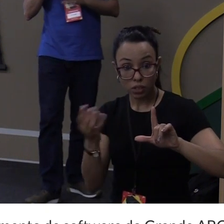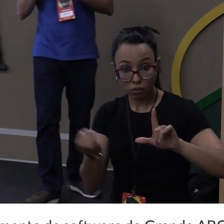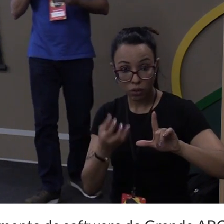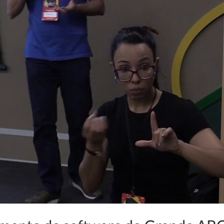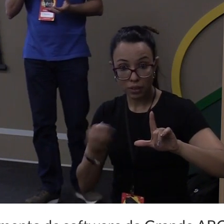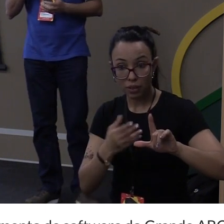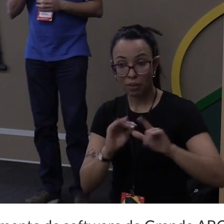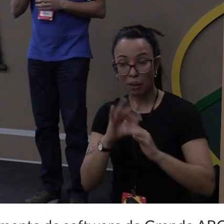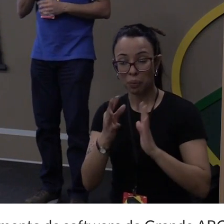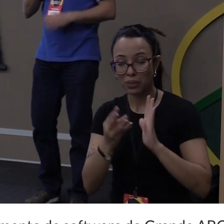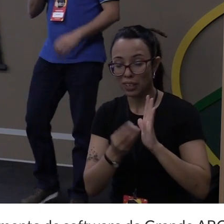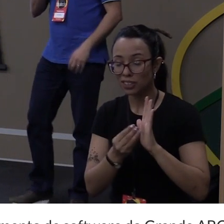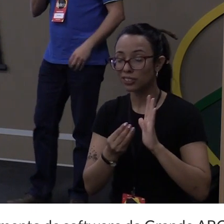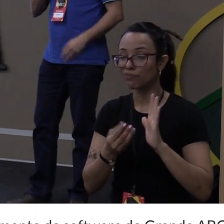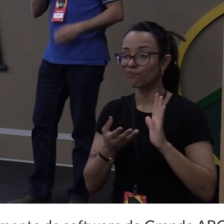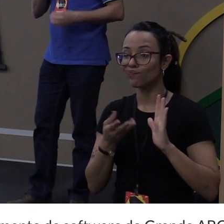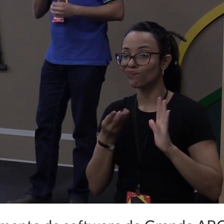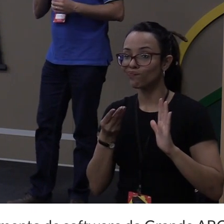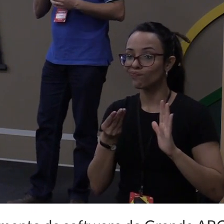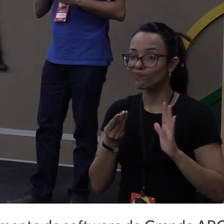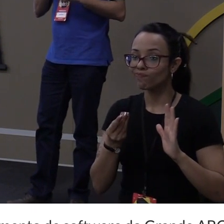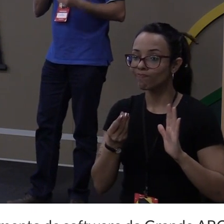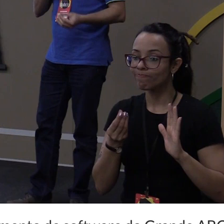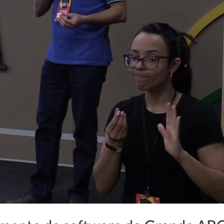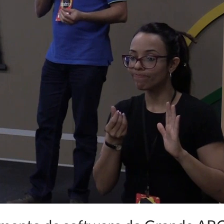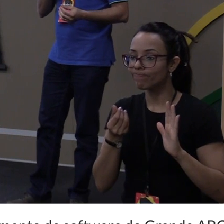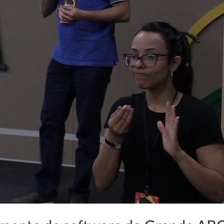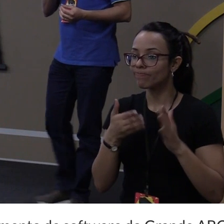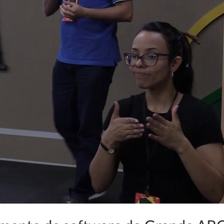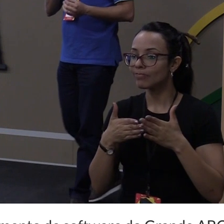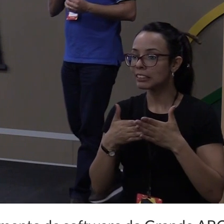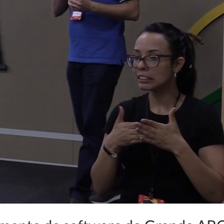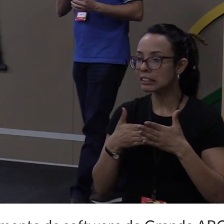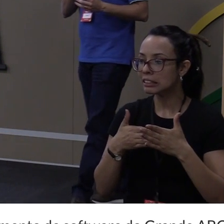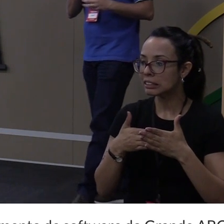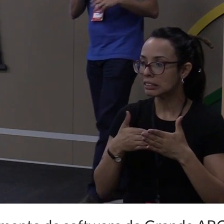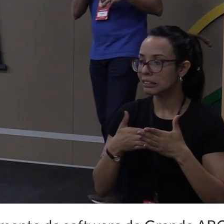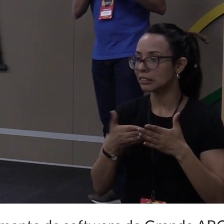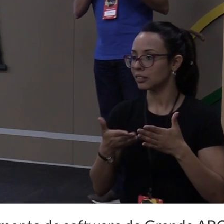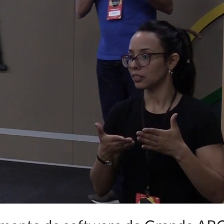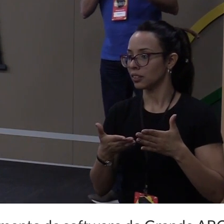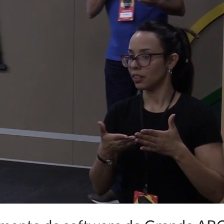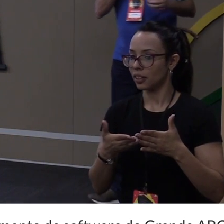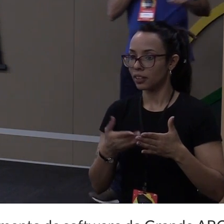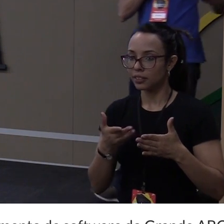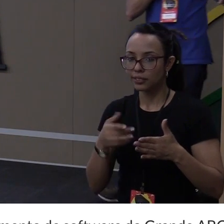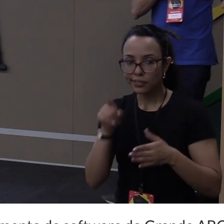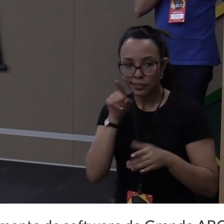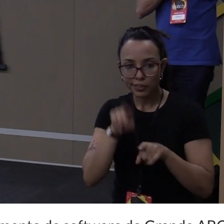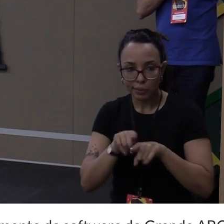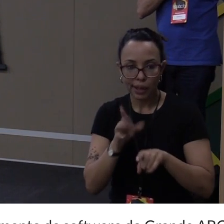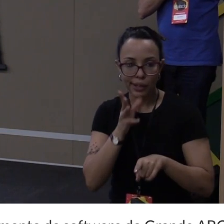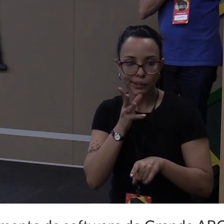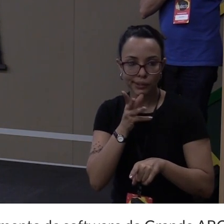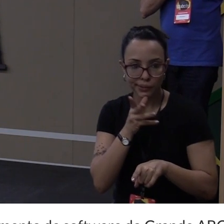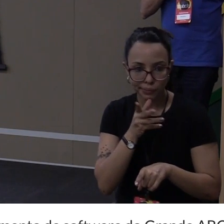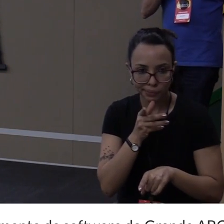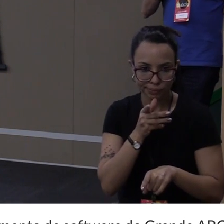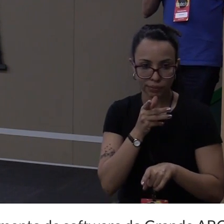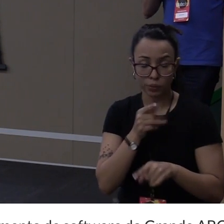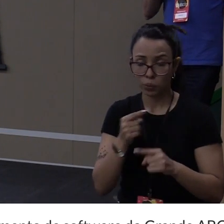fica um pouquinho limitada e lenta. Por quê?